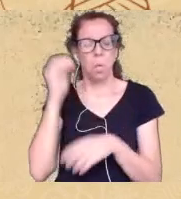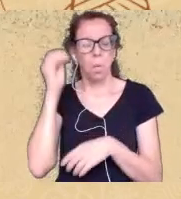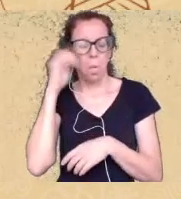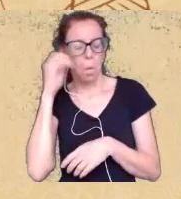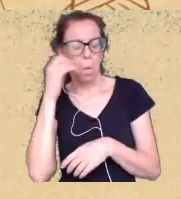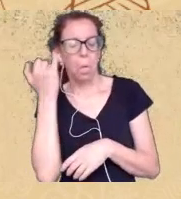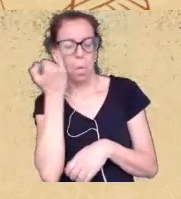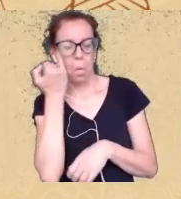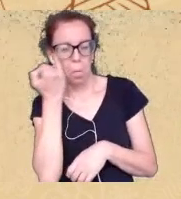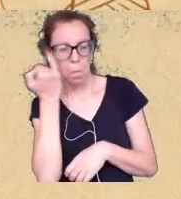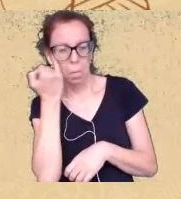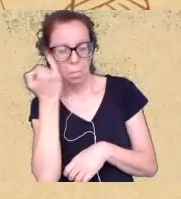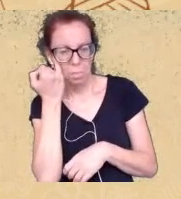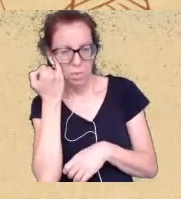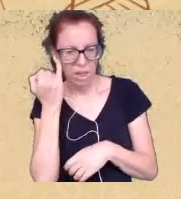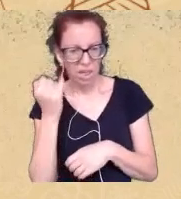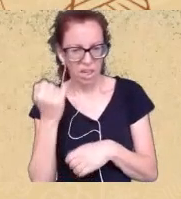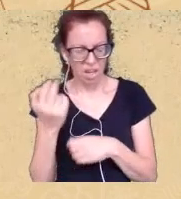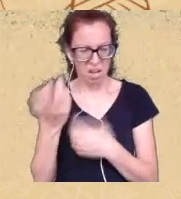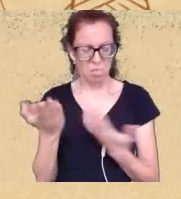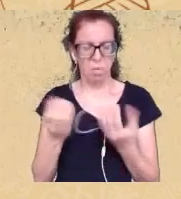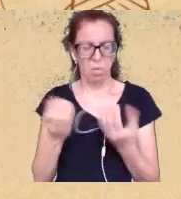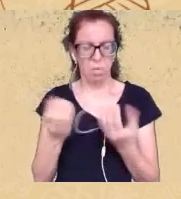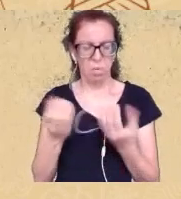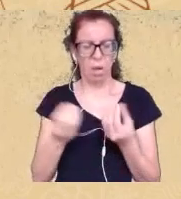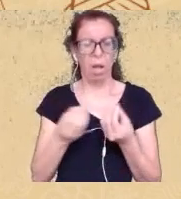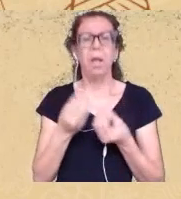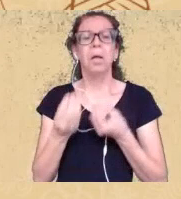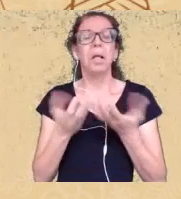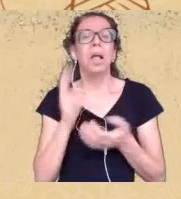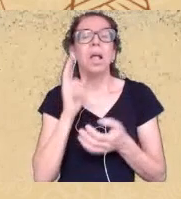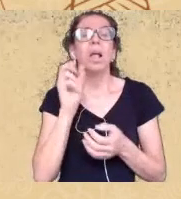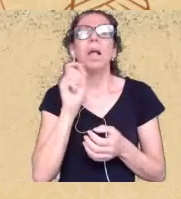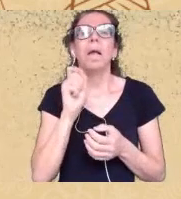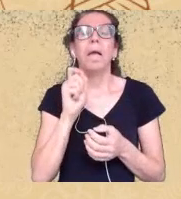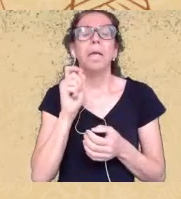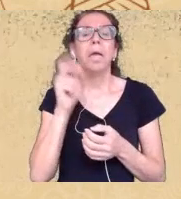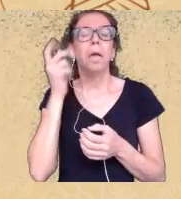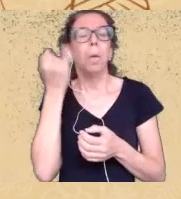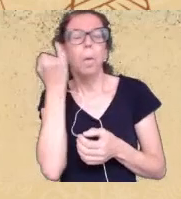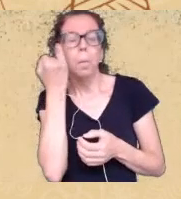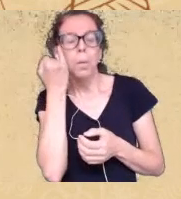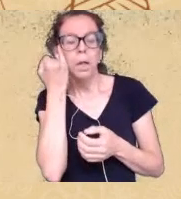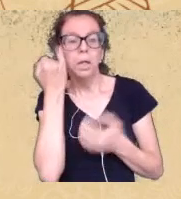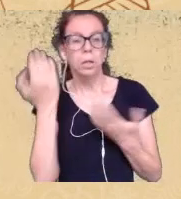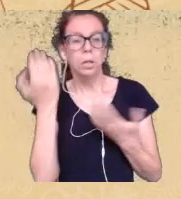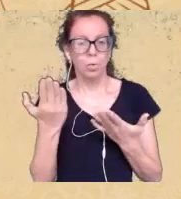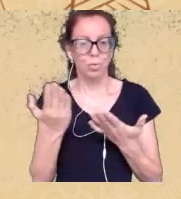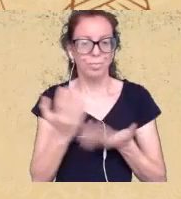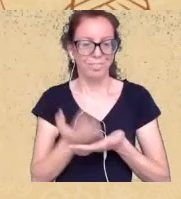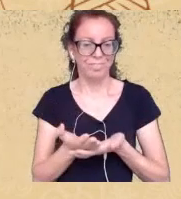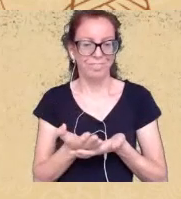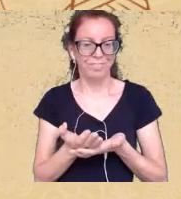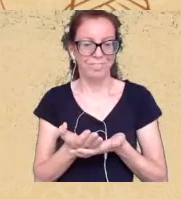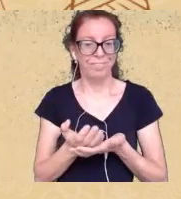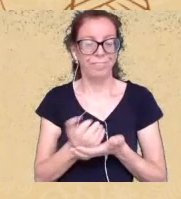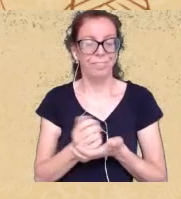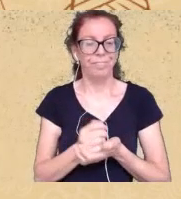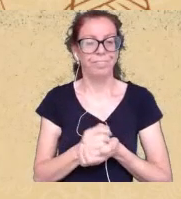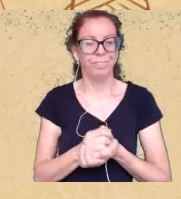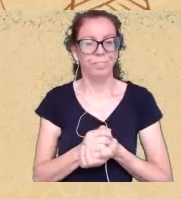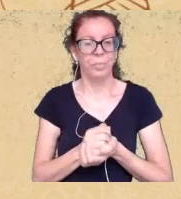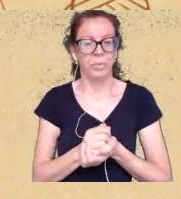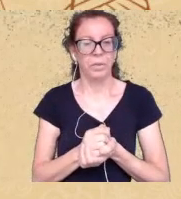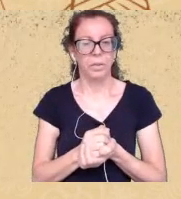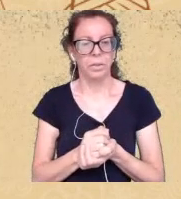é que é preguiçoso nessa história é quem escraviza não quem é escravizado então essa disputa de narrativa que a gente tem trazido é